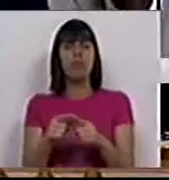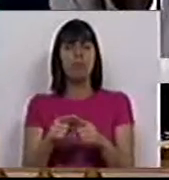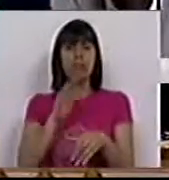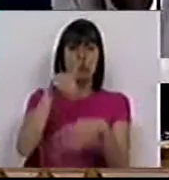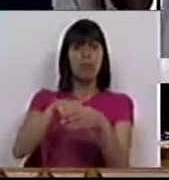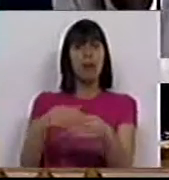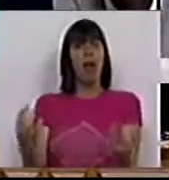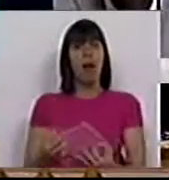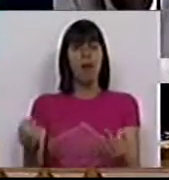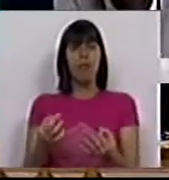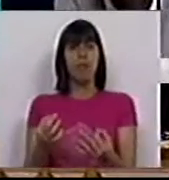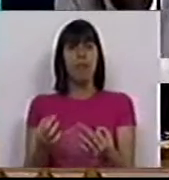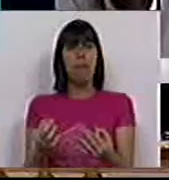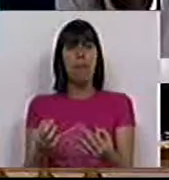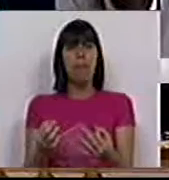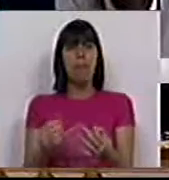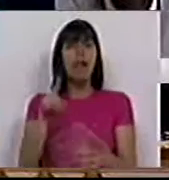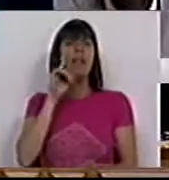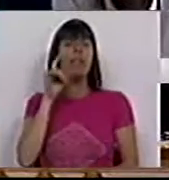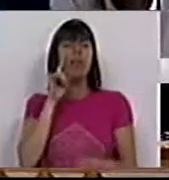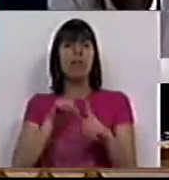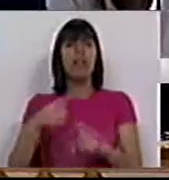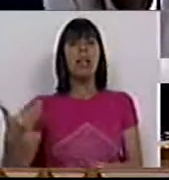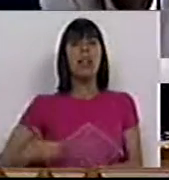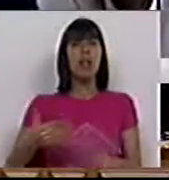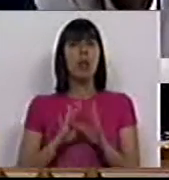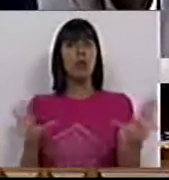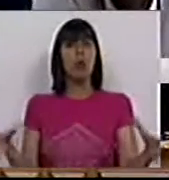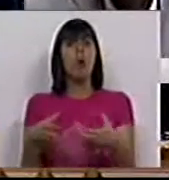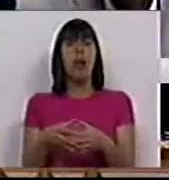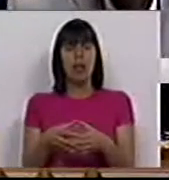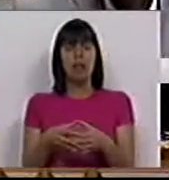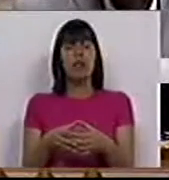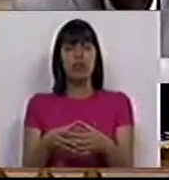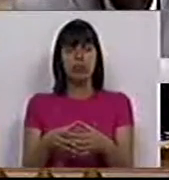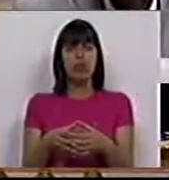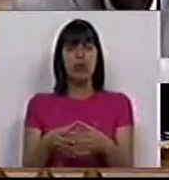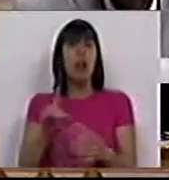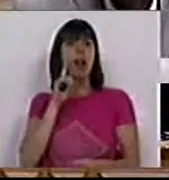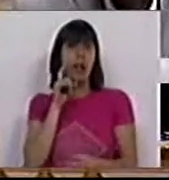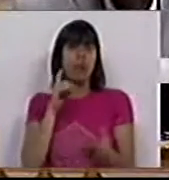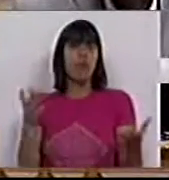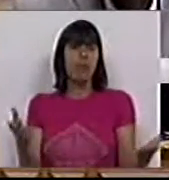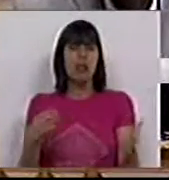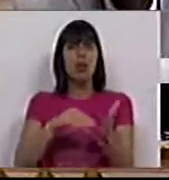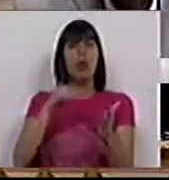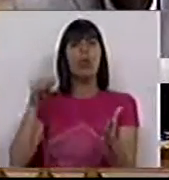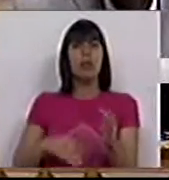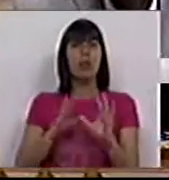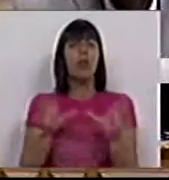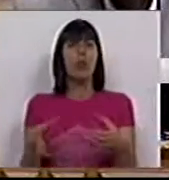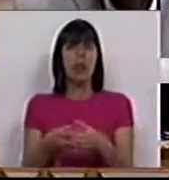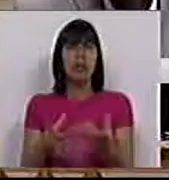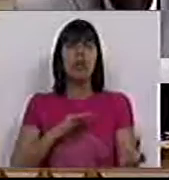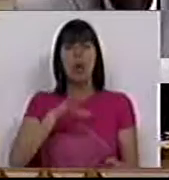consubstancia na defesa dos direitos coletivos, logo na defesa da contratação